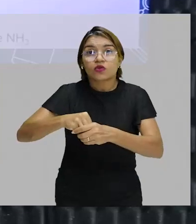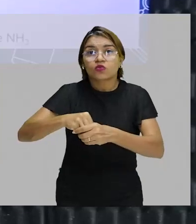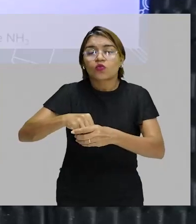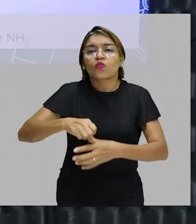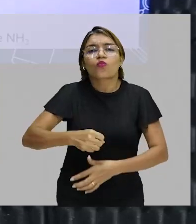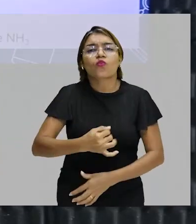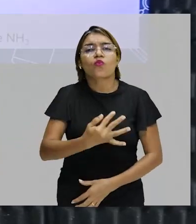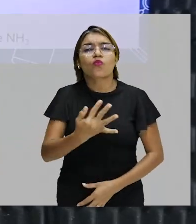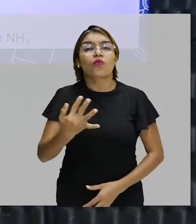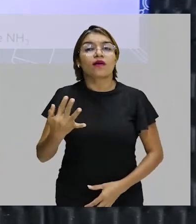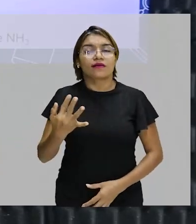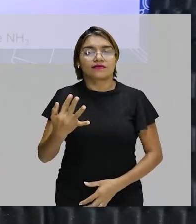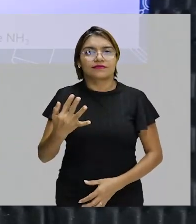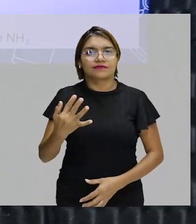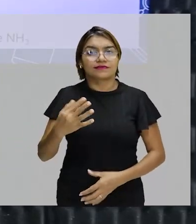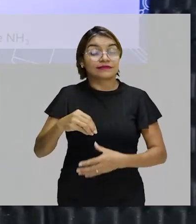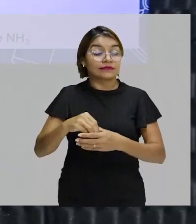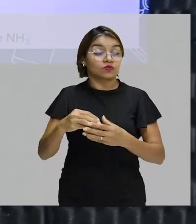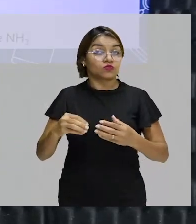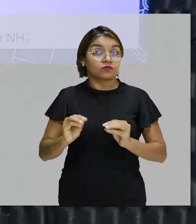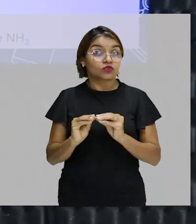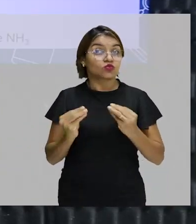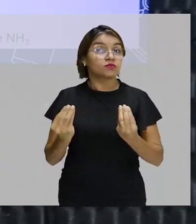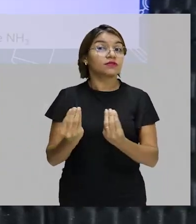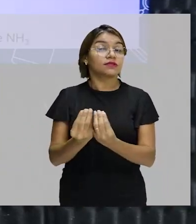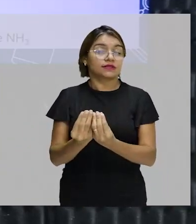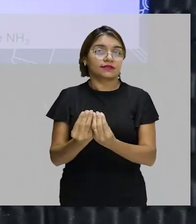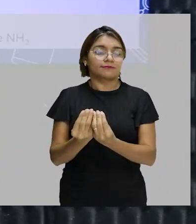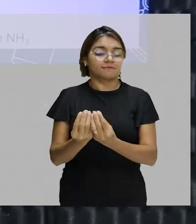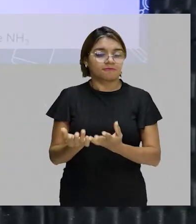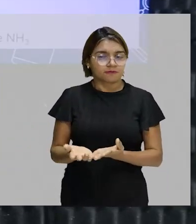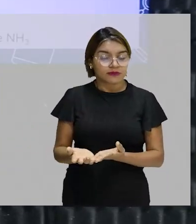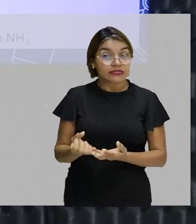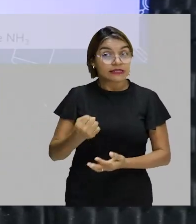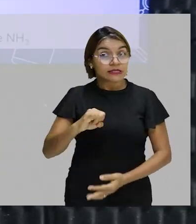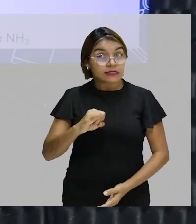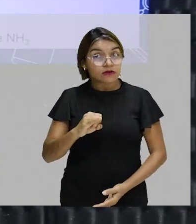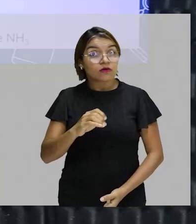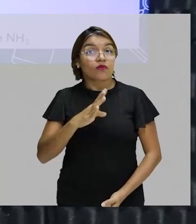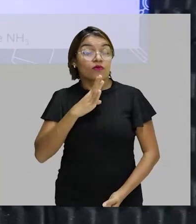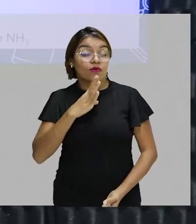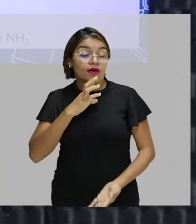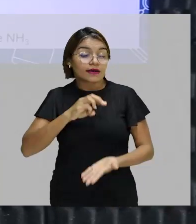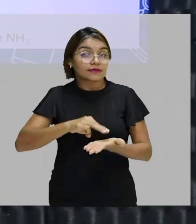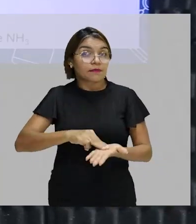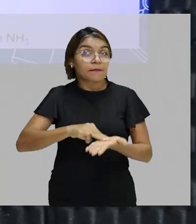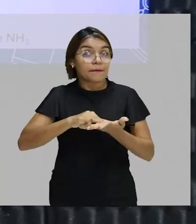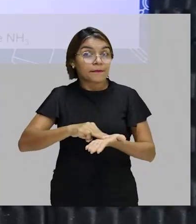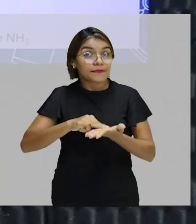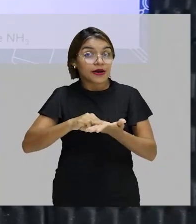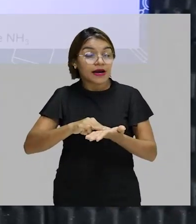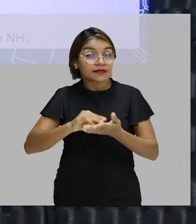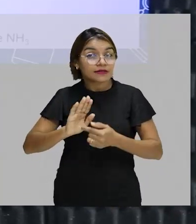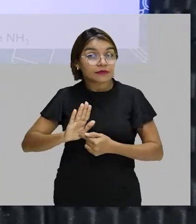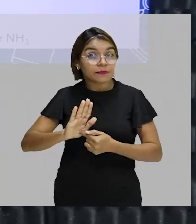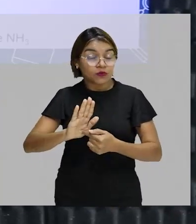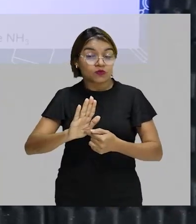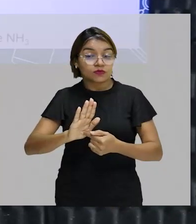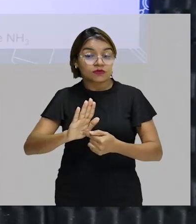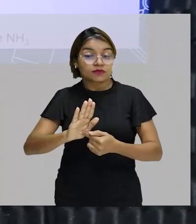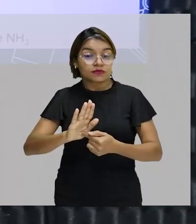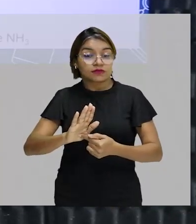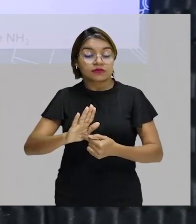nessa amostra? Então, se a gente conhece a massa da amostra e conhecemos a